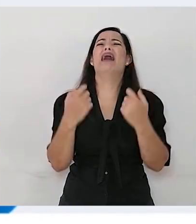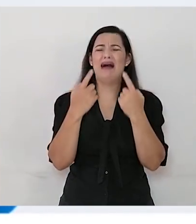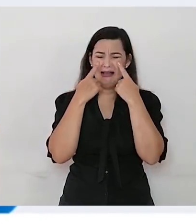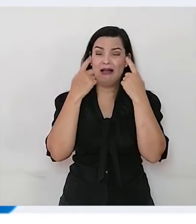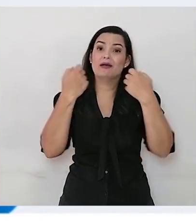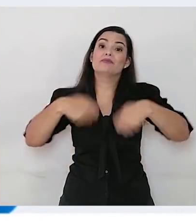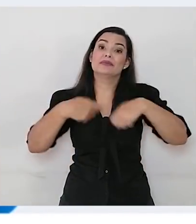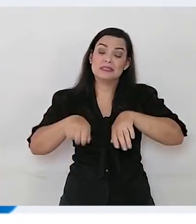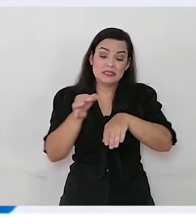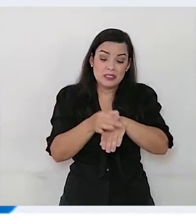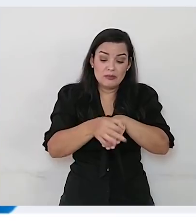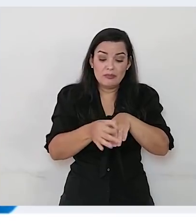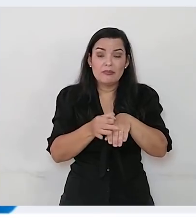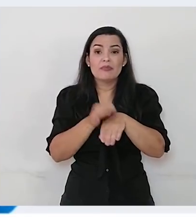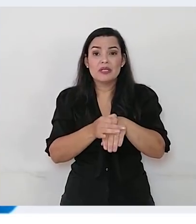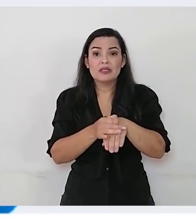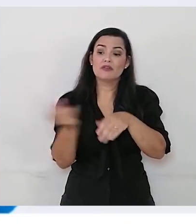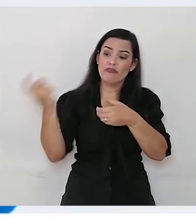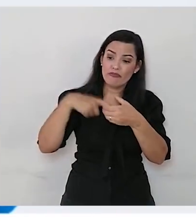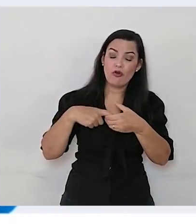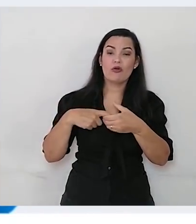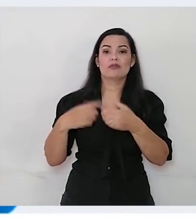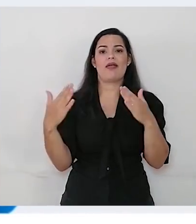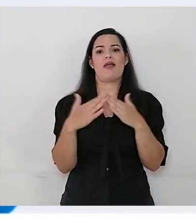pintinhas para a casa retornar.